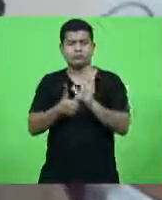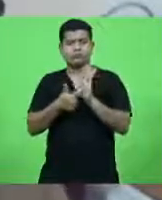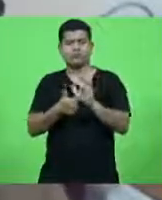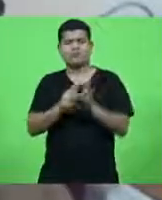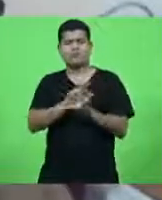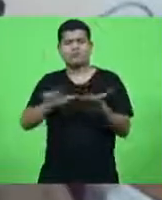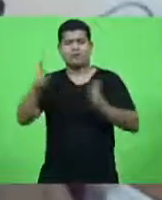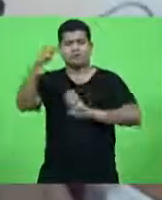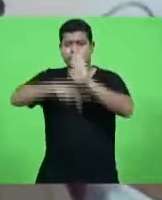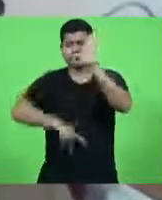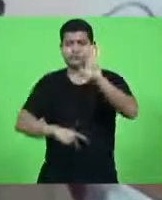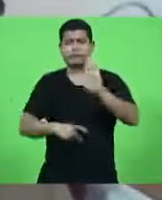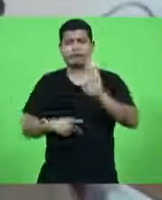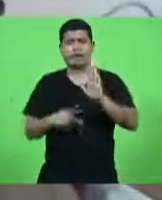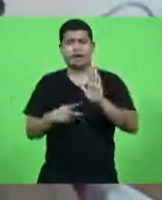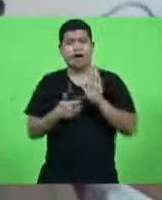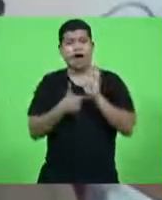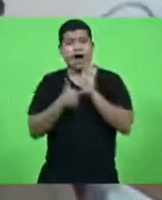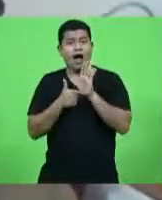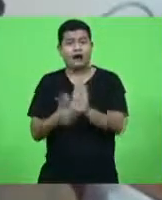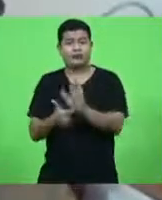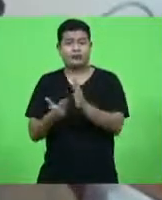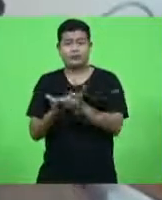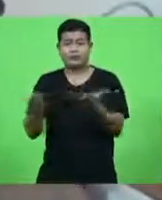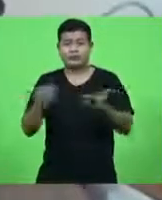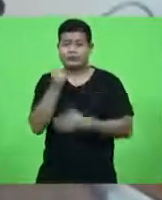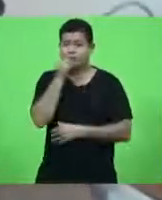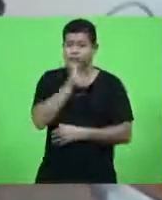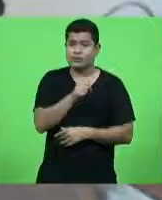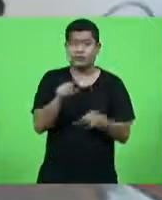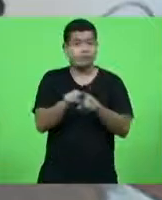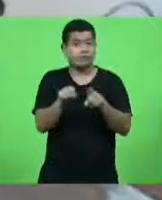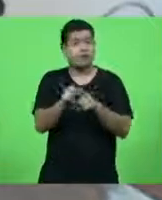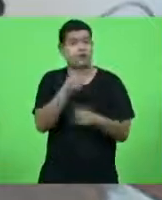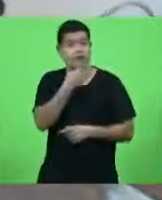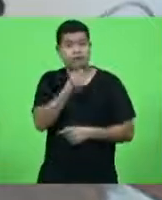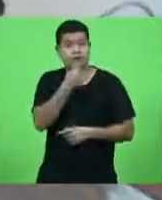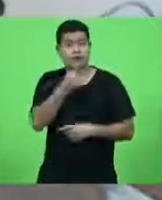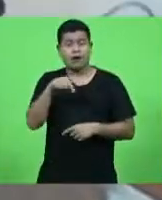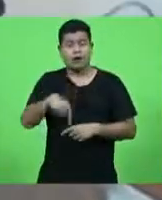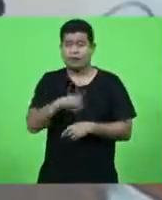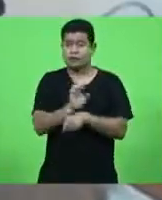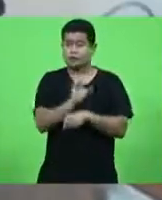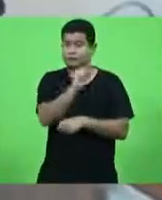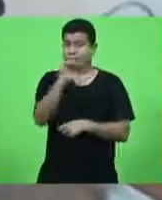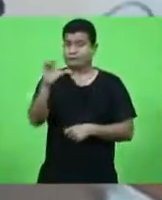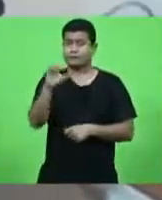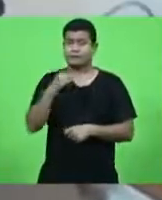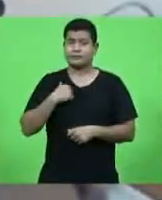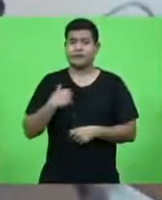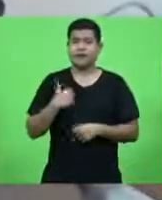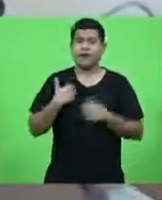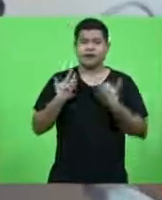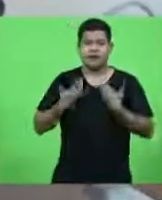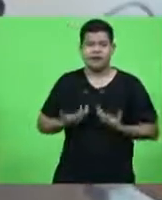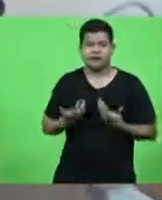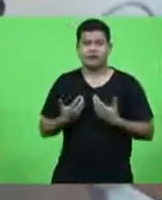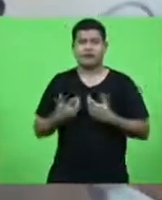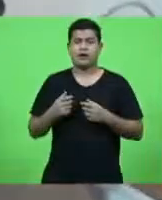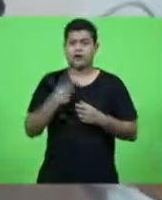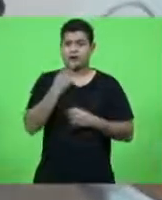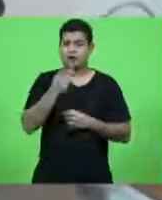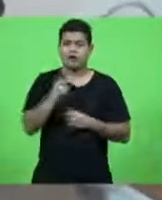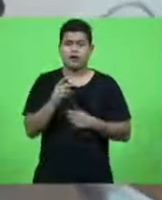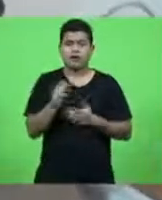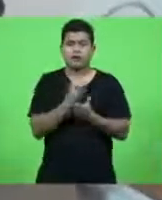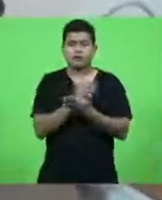direto na vida da mulher e de homens de Santa Catarina. Para não ficar cansativo, citar apenas alguns,